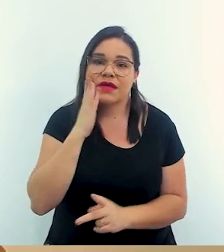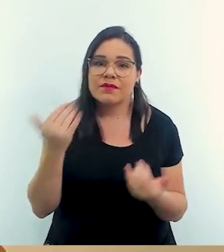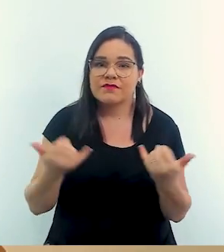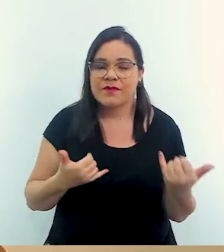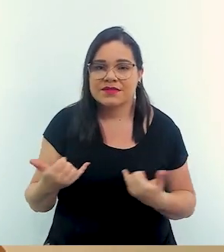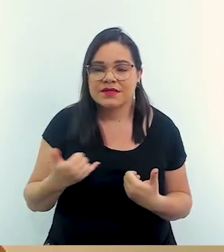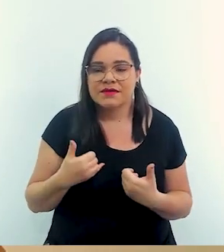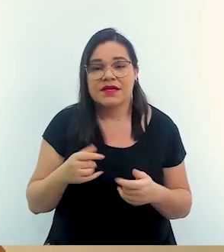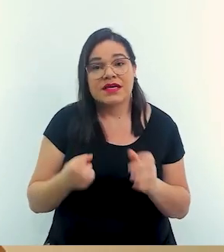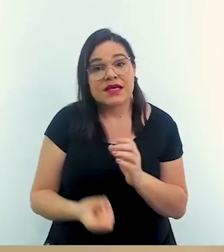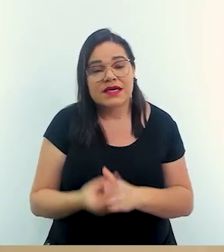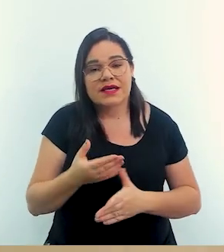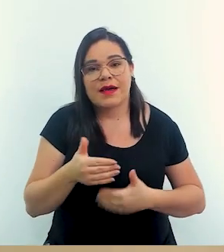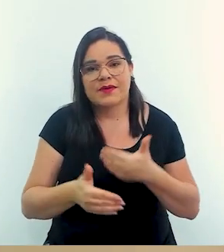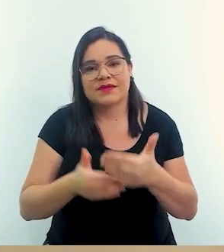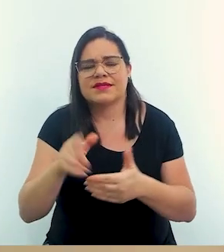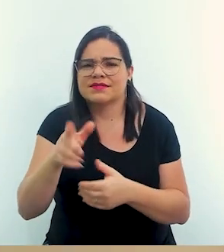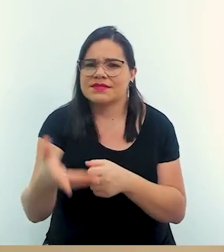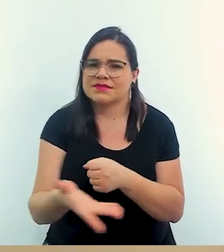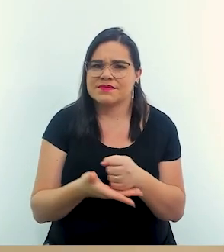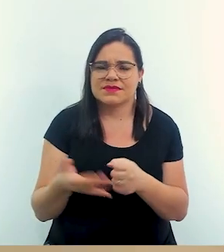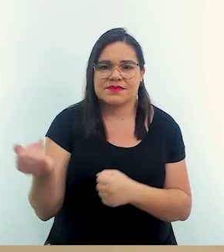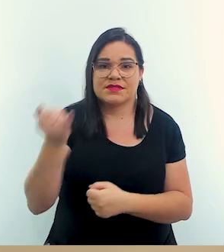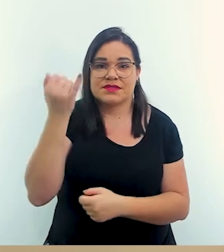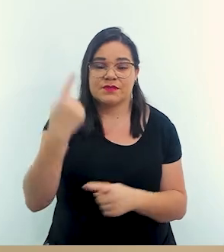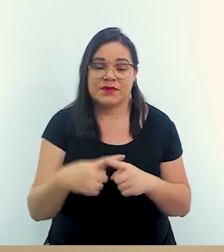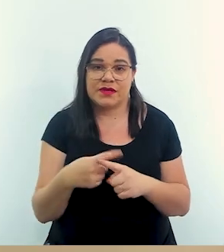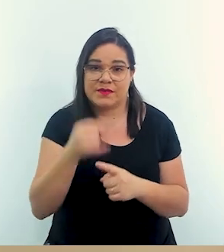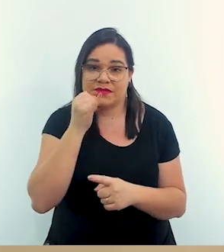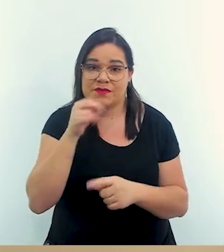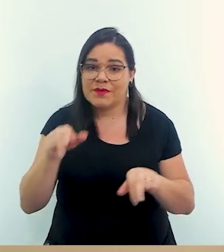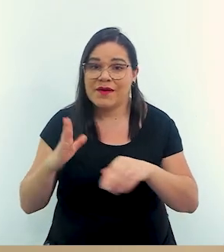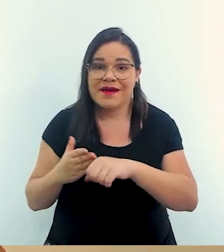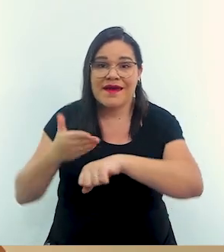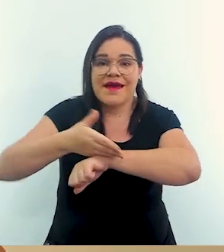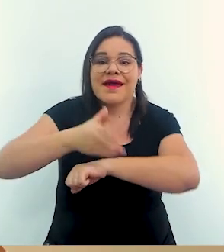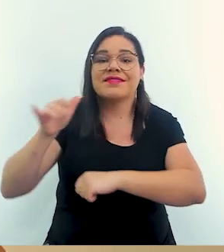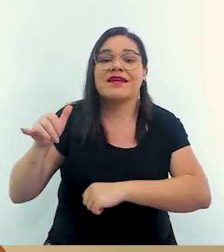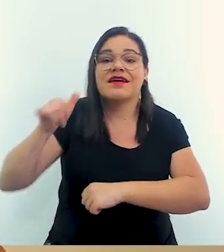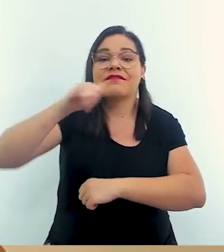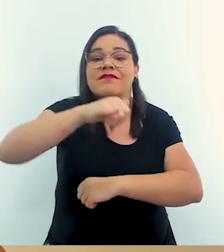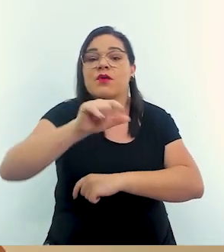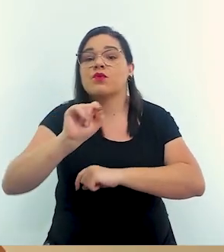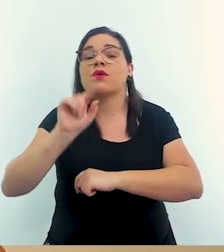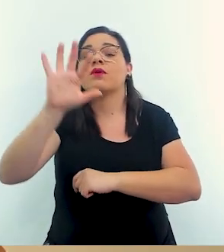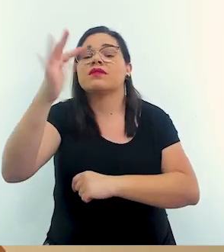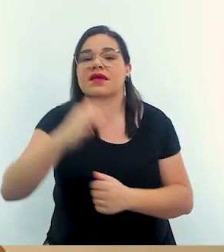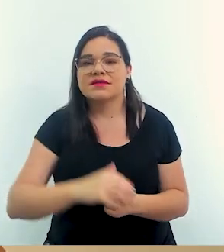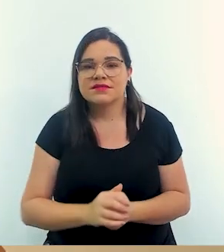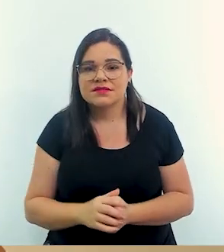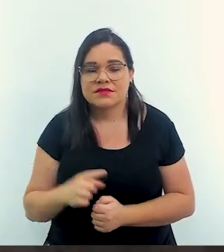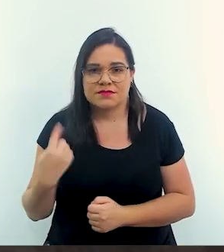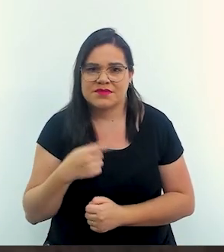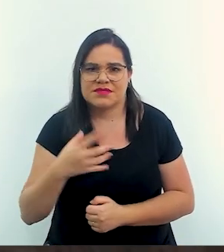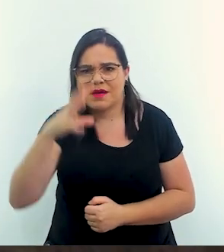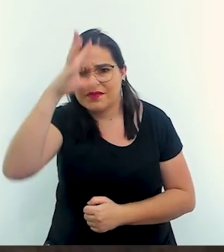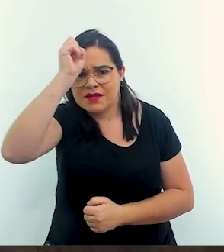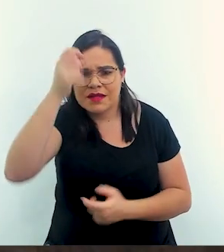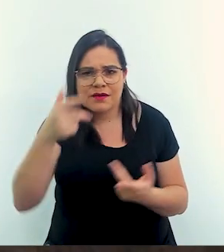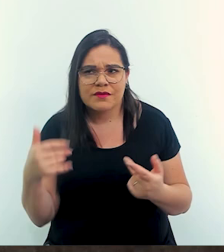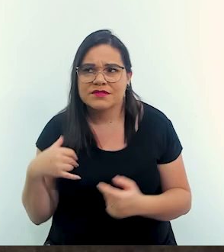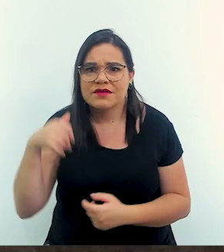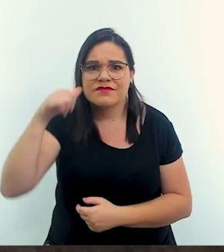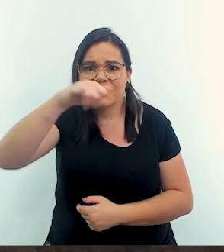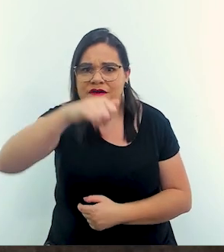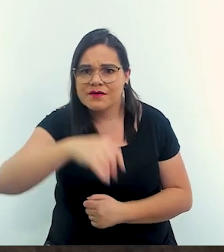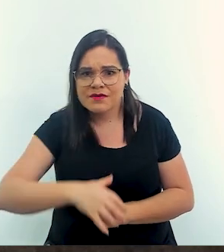isso é essencial e estabelecer processo que é basicamente isso né quando você entra no avião exatamente quando você entra no avião o que acontece a gente tem que aprender com o mundo